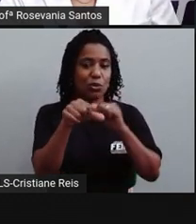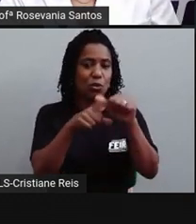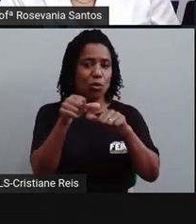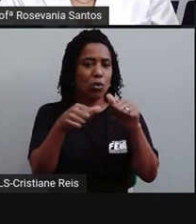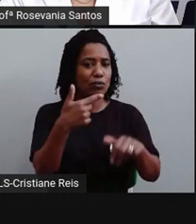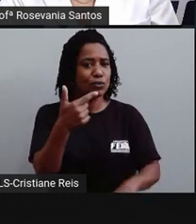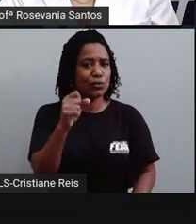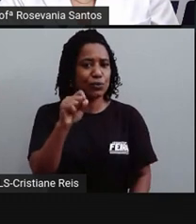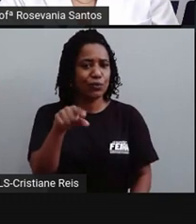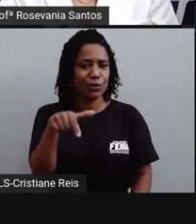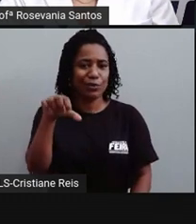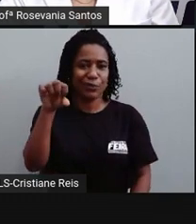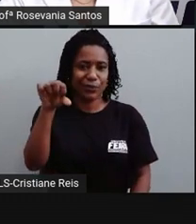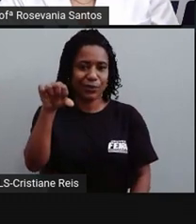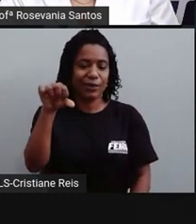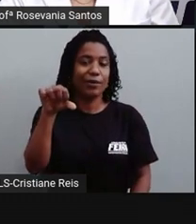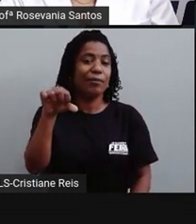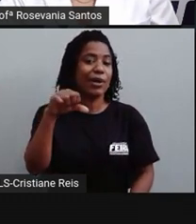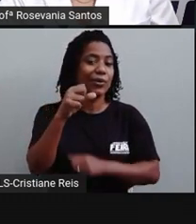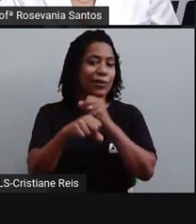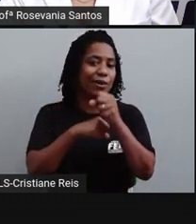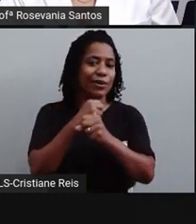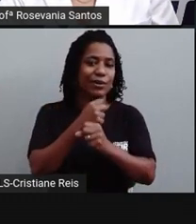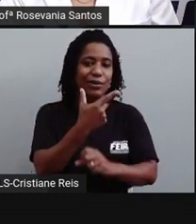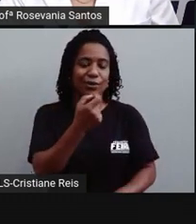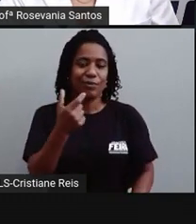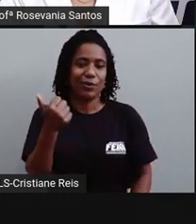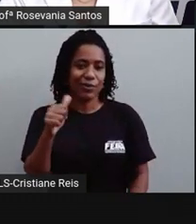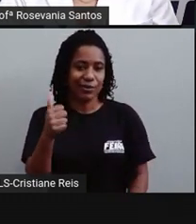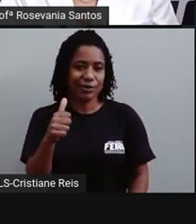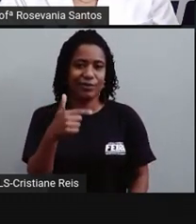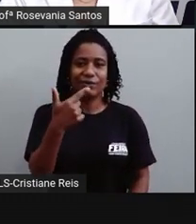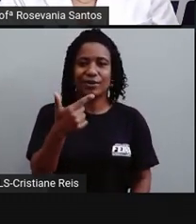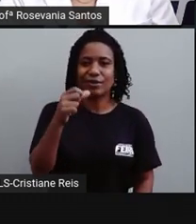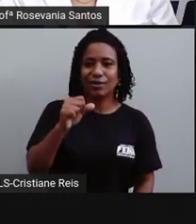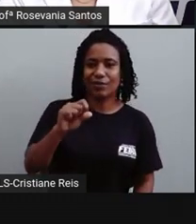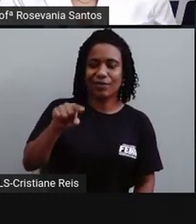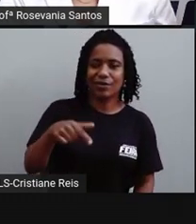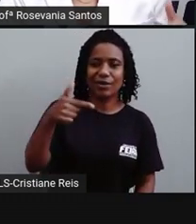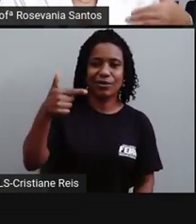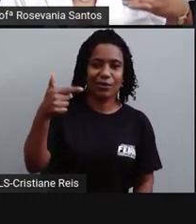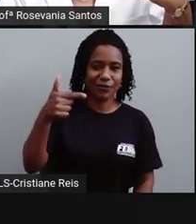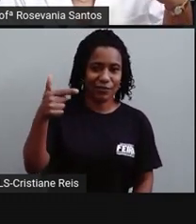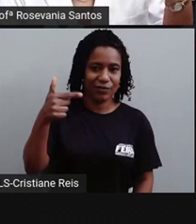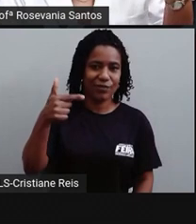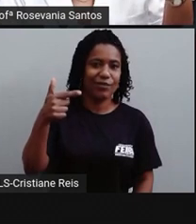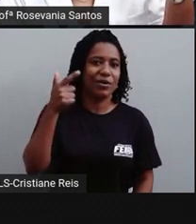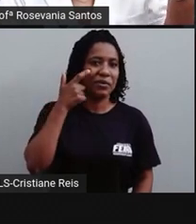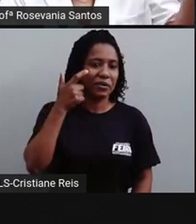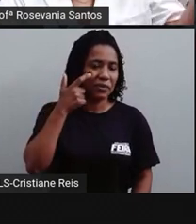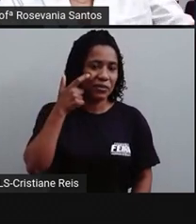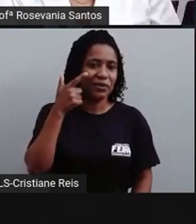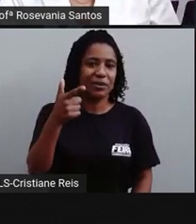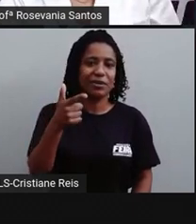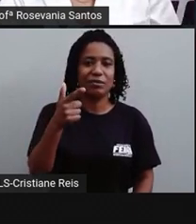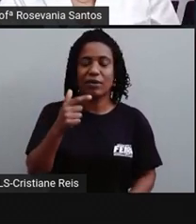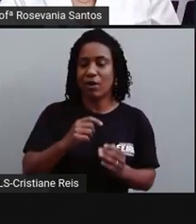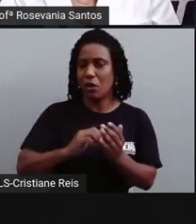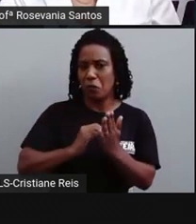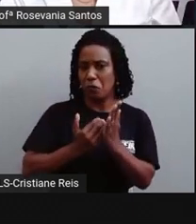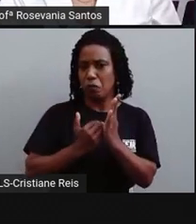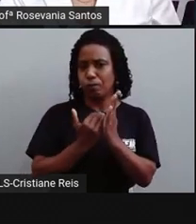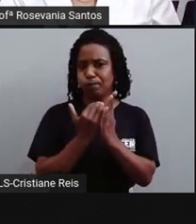2011, já deu um aumentado um pouquinho, a gente ainda continuou crescendo. Não estava crescendo muito, assim,